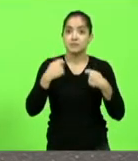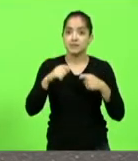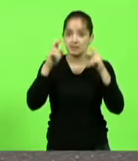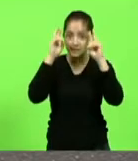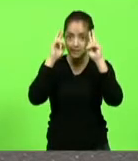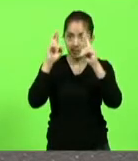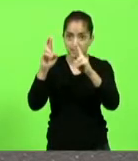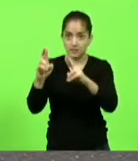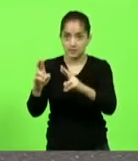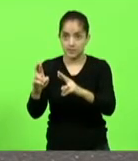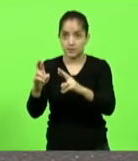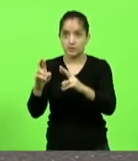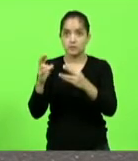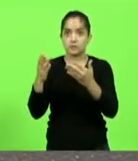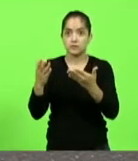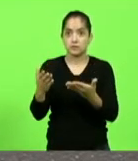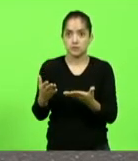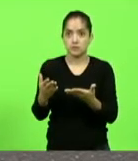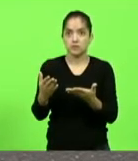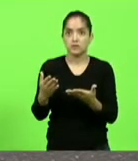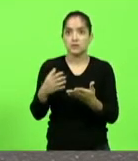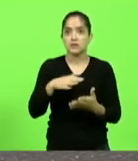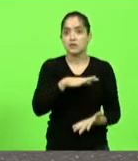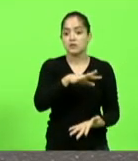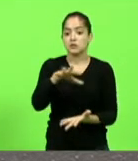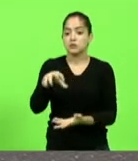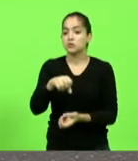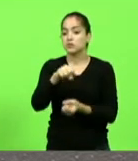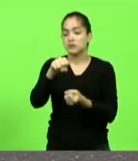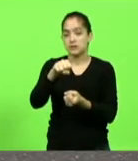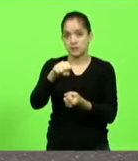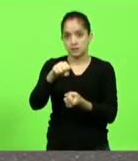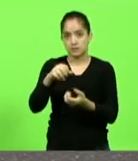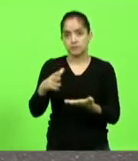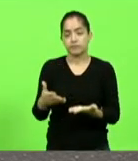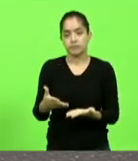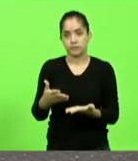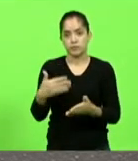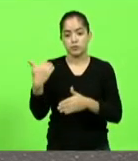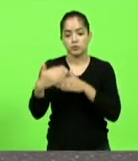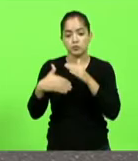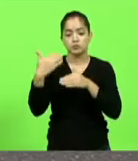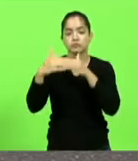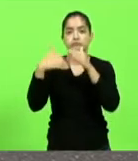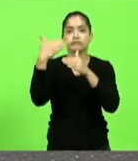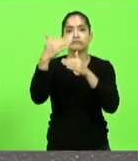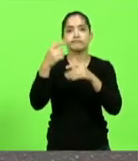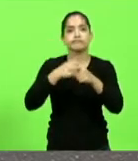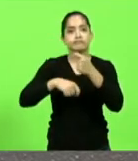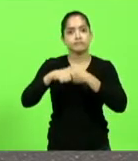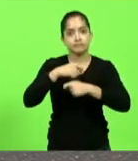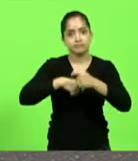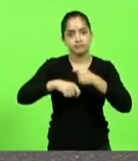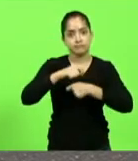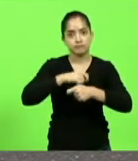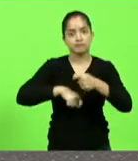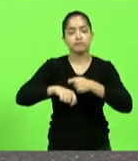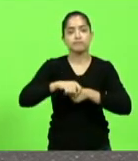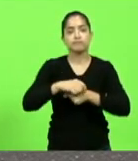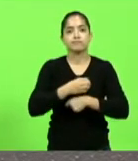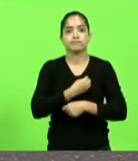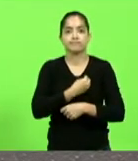meio ambiente mas tem que ser sustentável o desenvolvimento econômico tem que existir